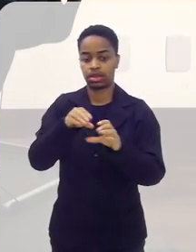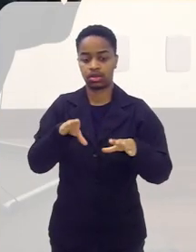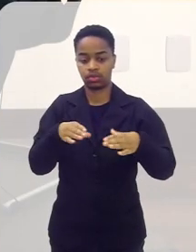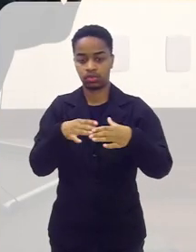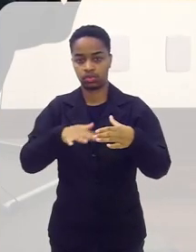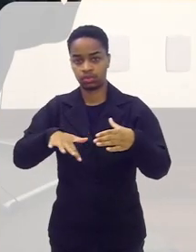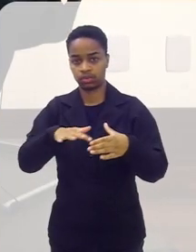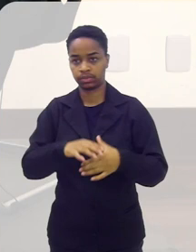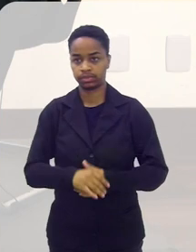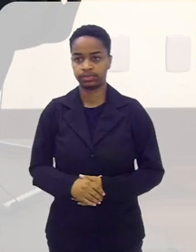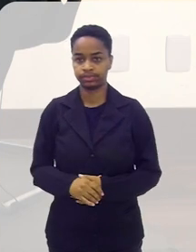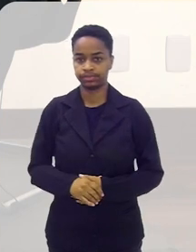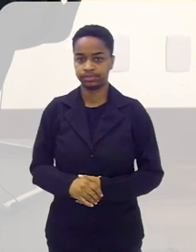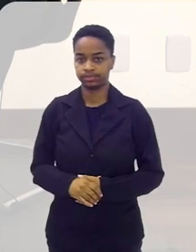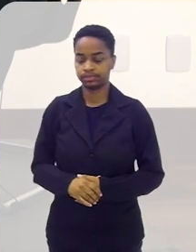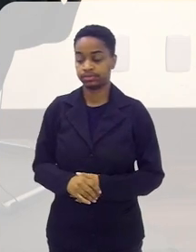enfim.